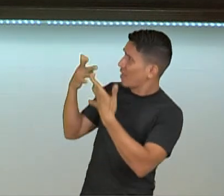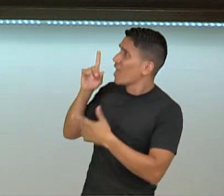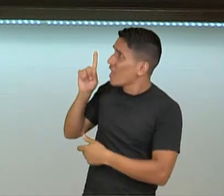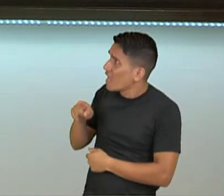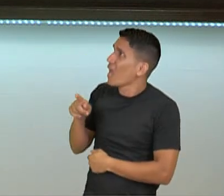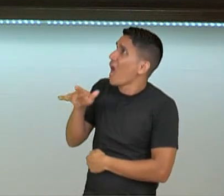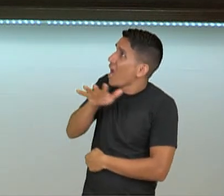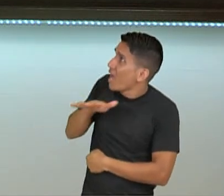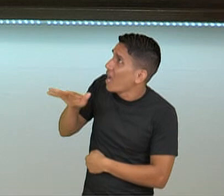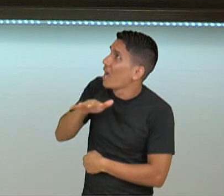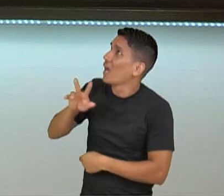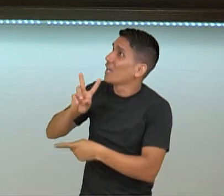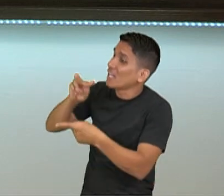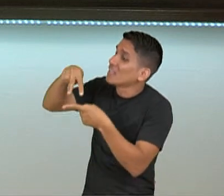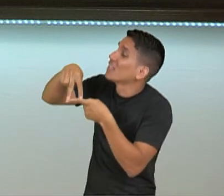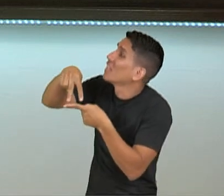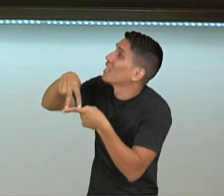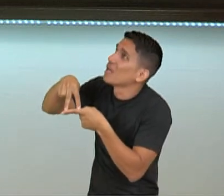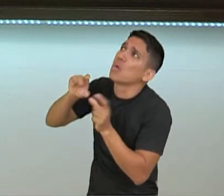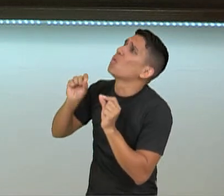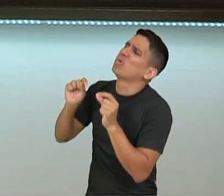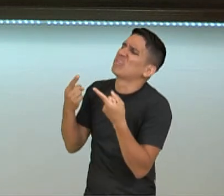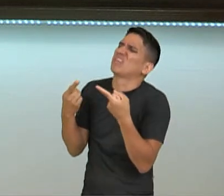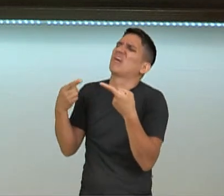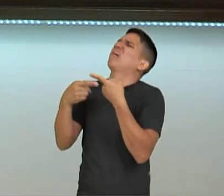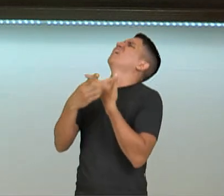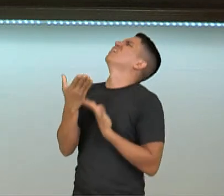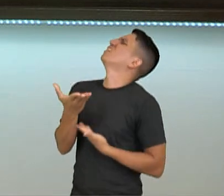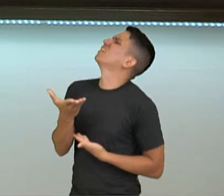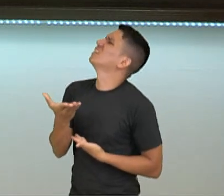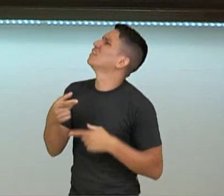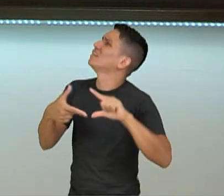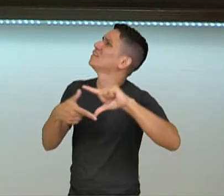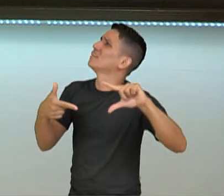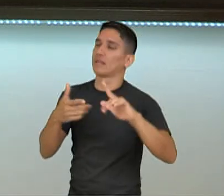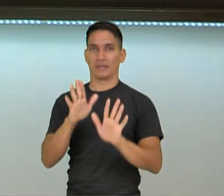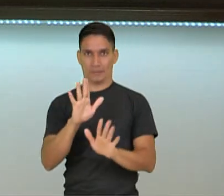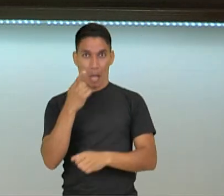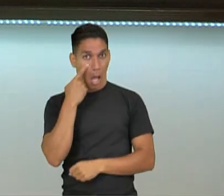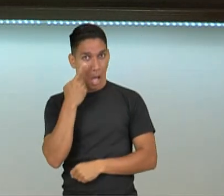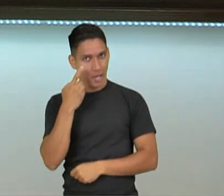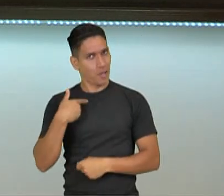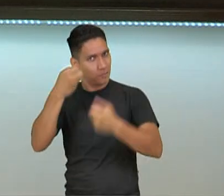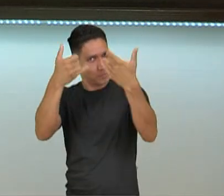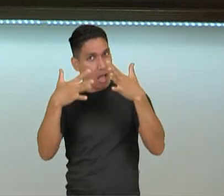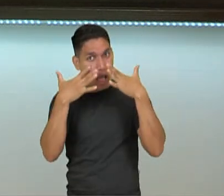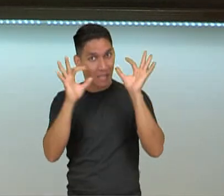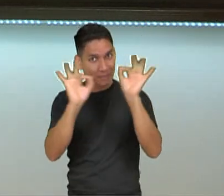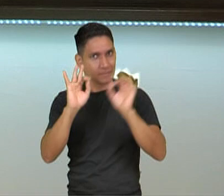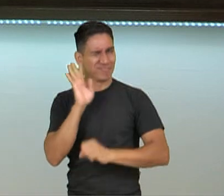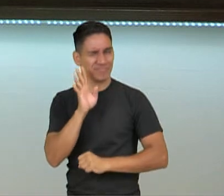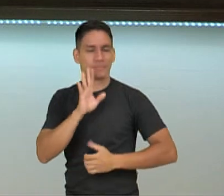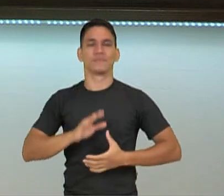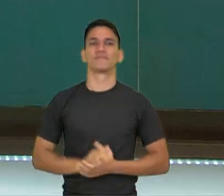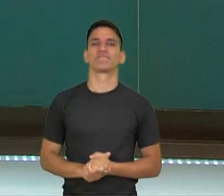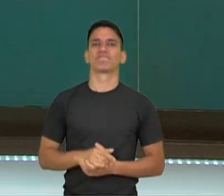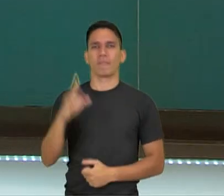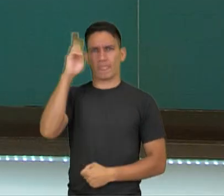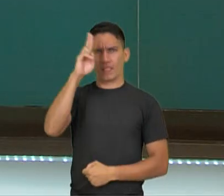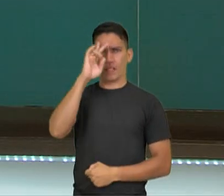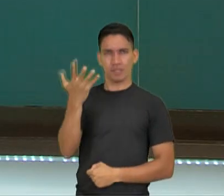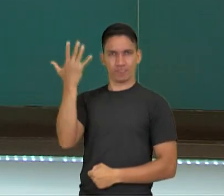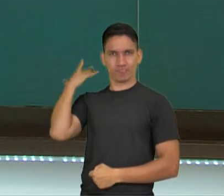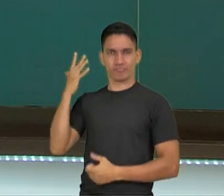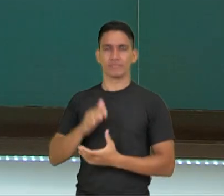sobre a área de triângulo. O que tem a ver com o retângulo? Quer ver? Presta atenção que é uma coisa bem legal. Vamos relembrar.